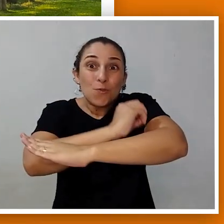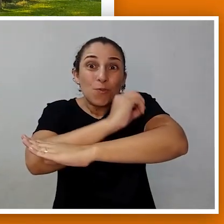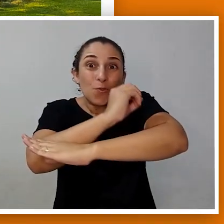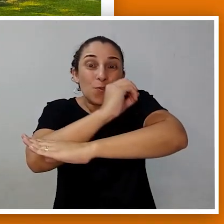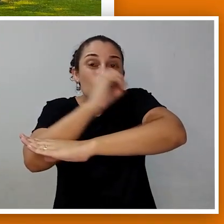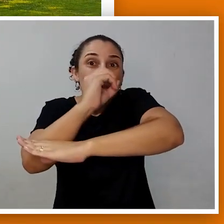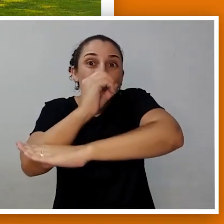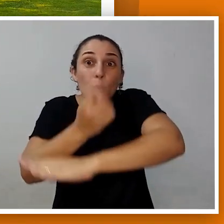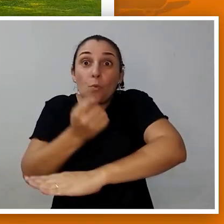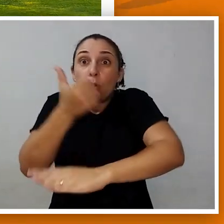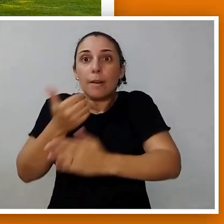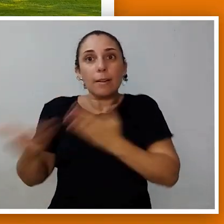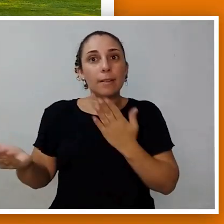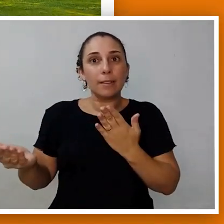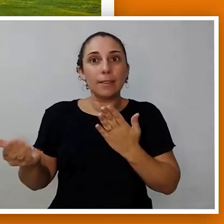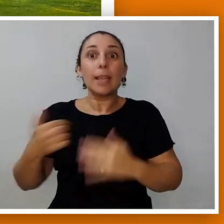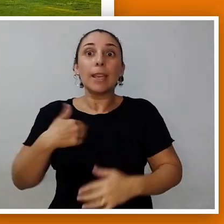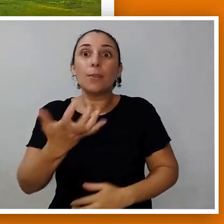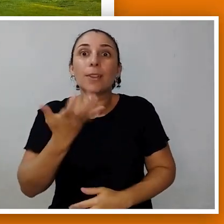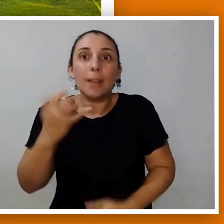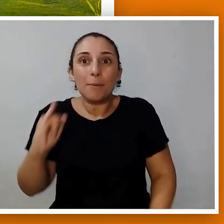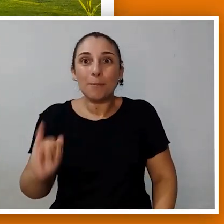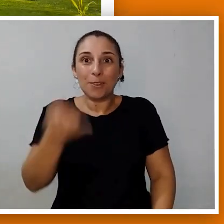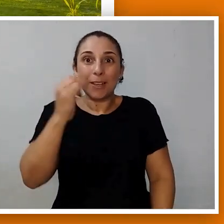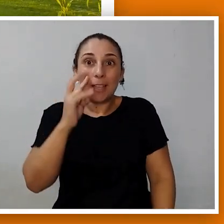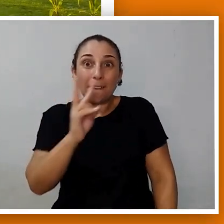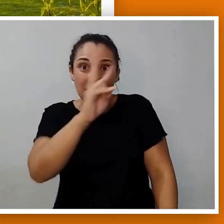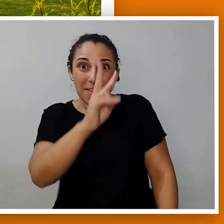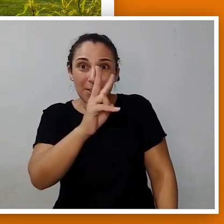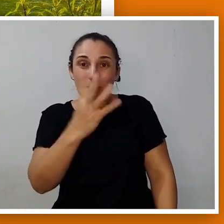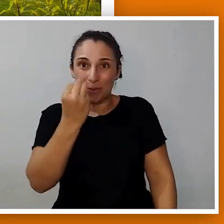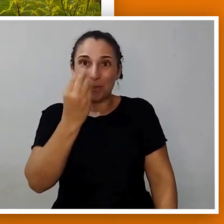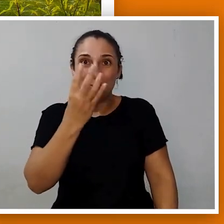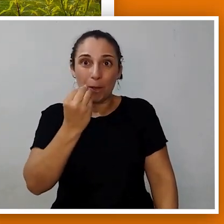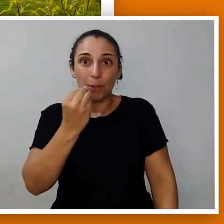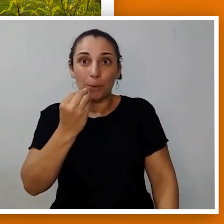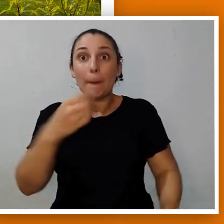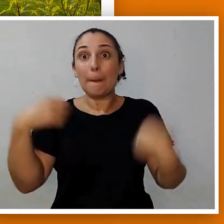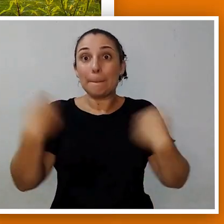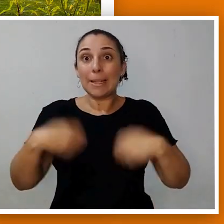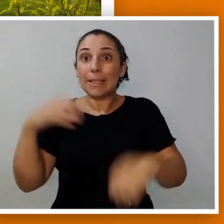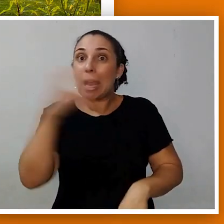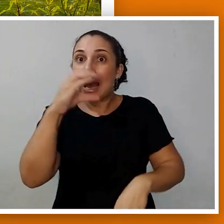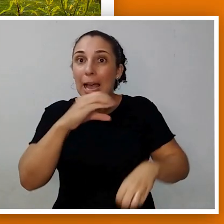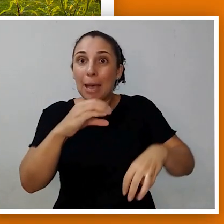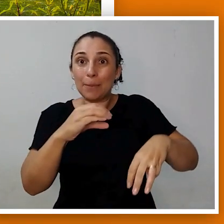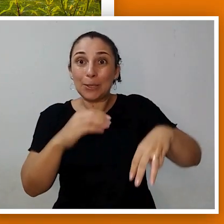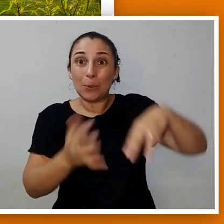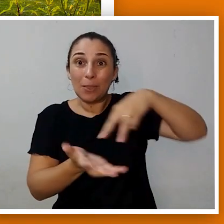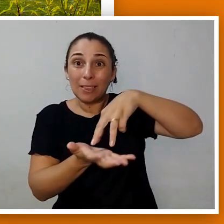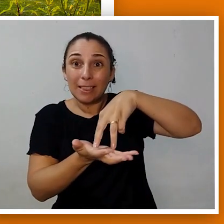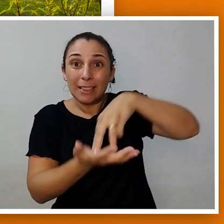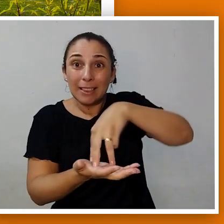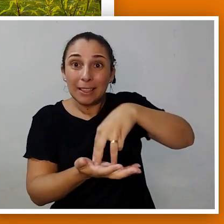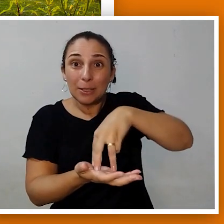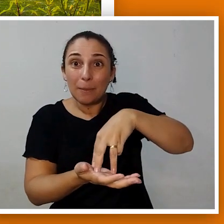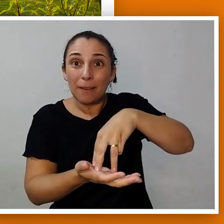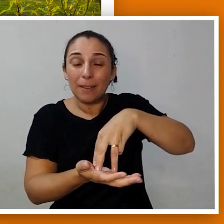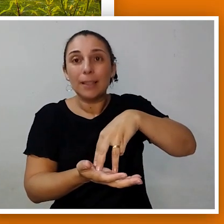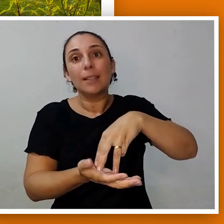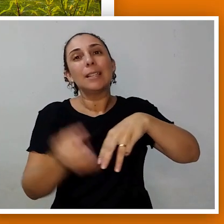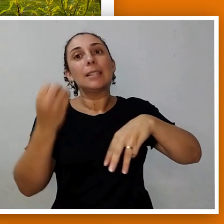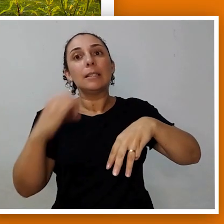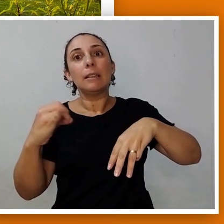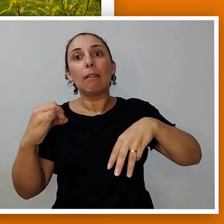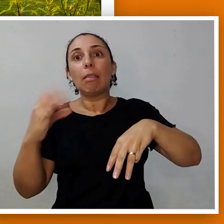nascido. Mas eu ainda queria aproveitar esses tons de laranja da foto. Eu tive que montar o equipamento muito rápido. Se não fosse um tripé